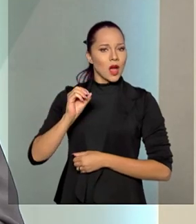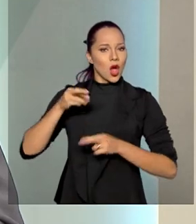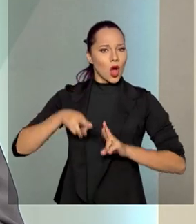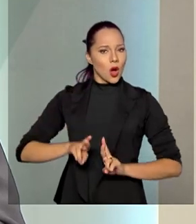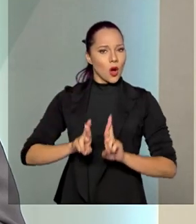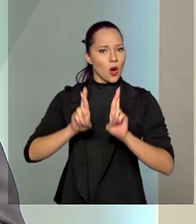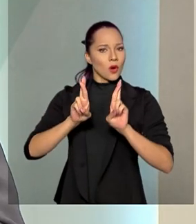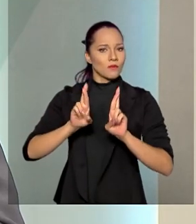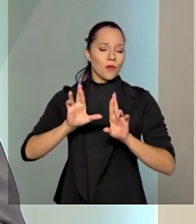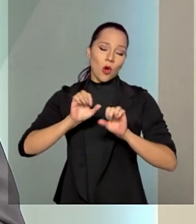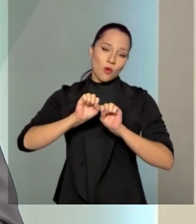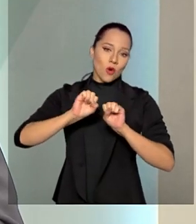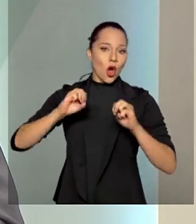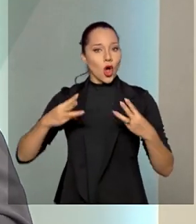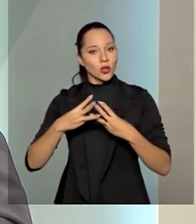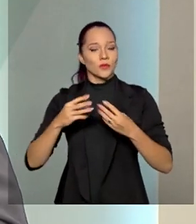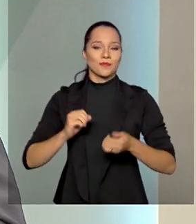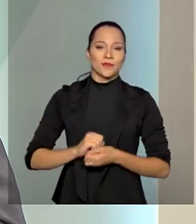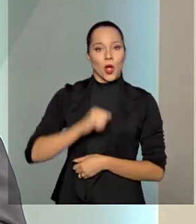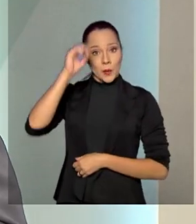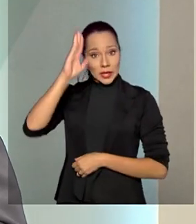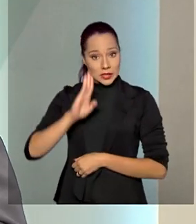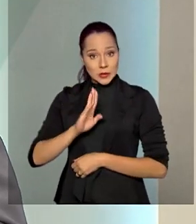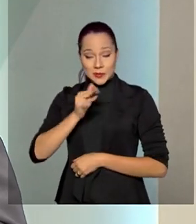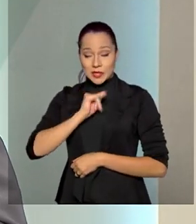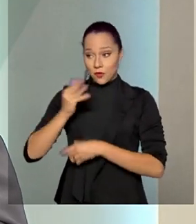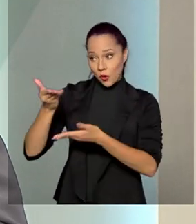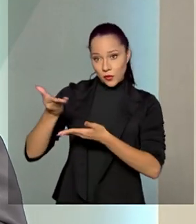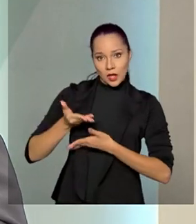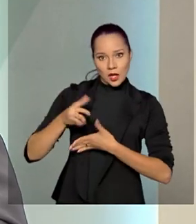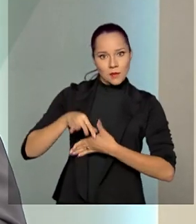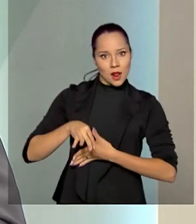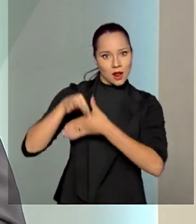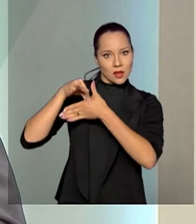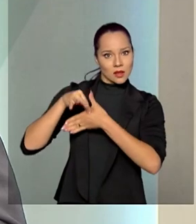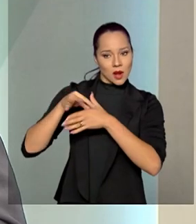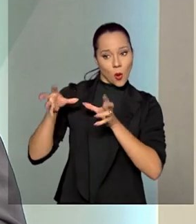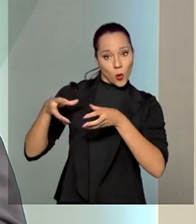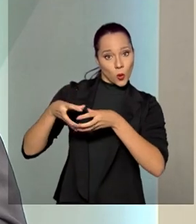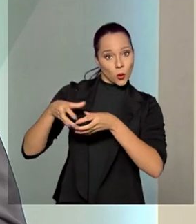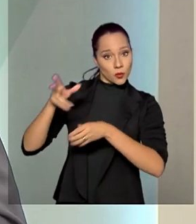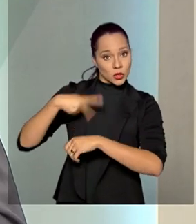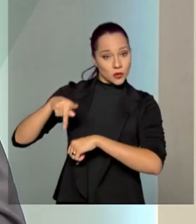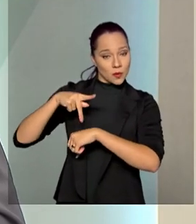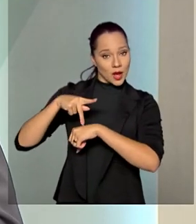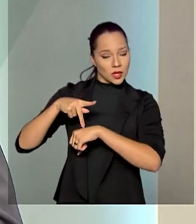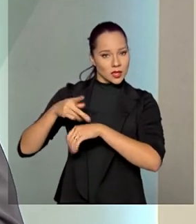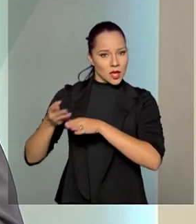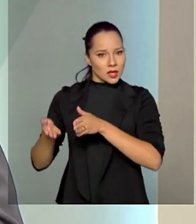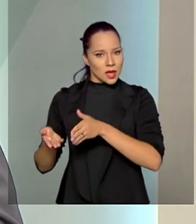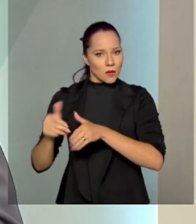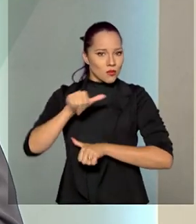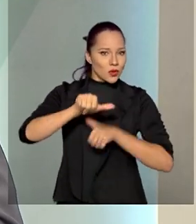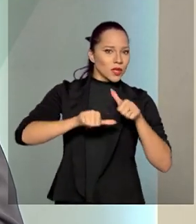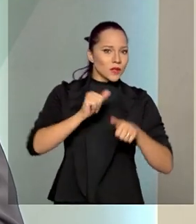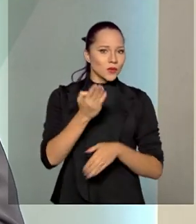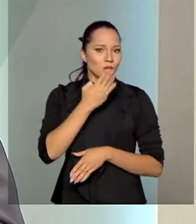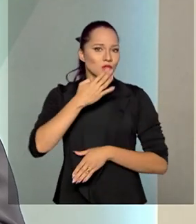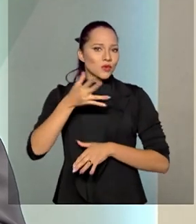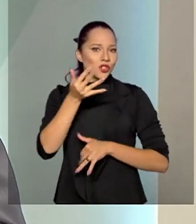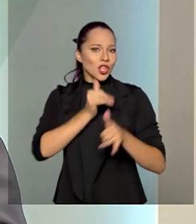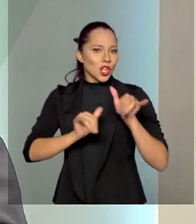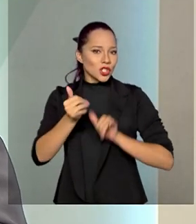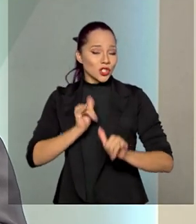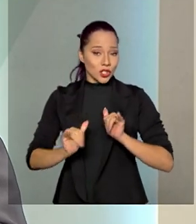O Brasil foi convidado, por exemplo, para liderar um grupo de países na transição energética e